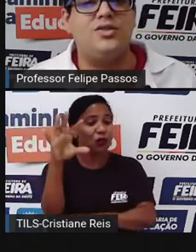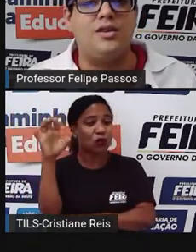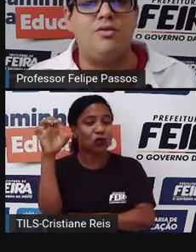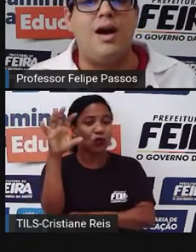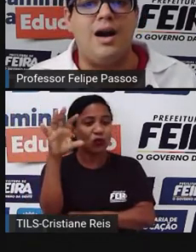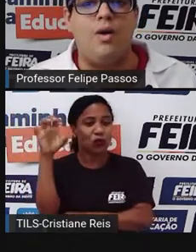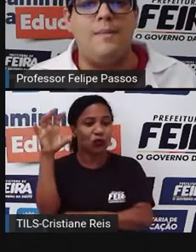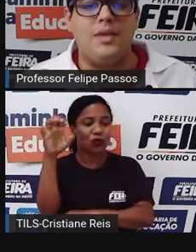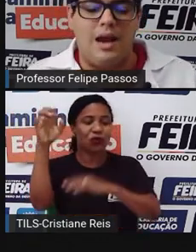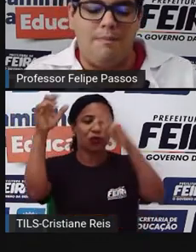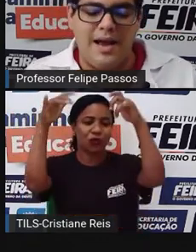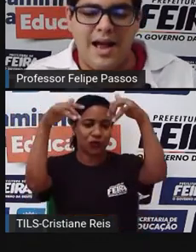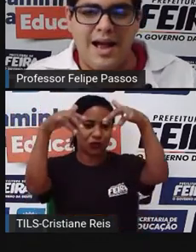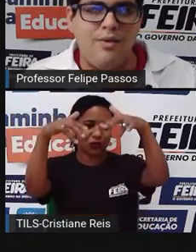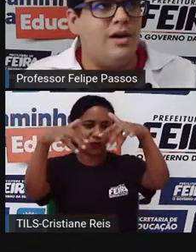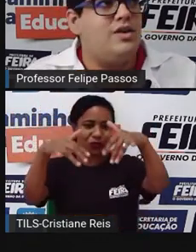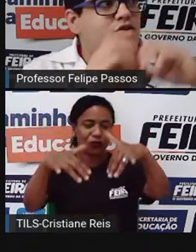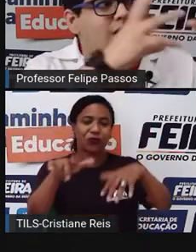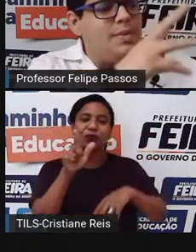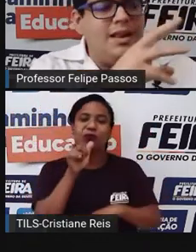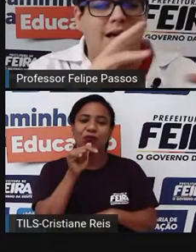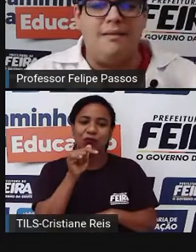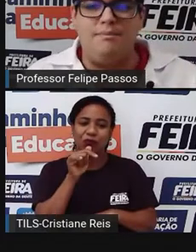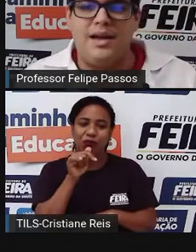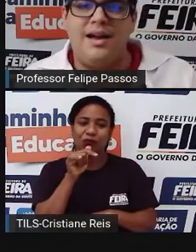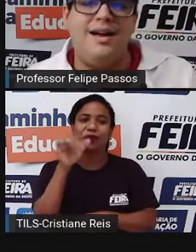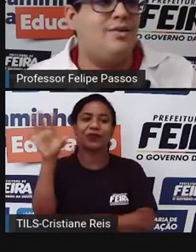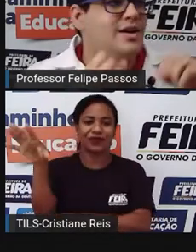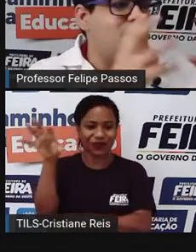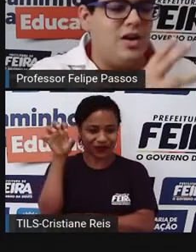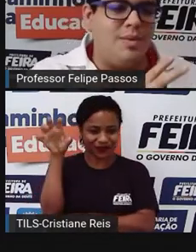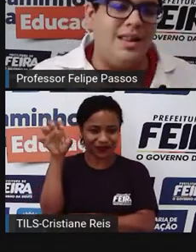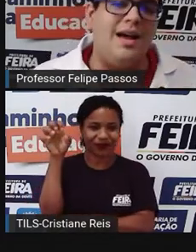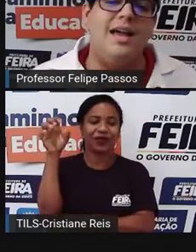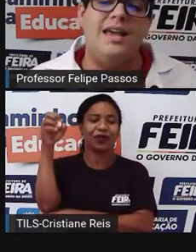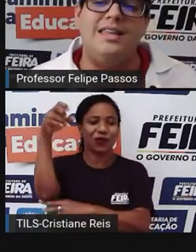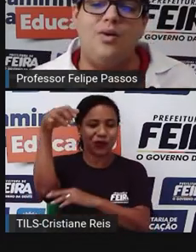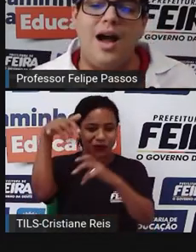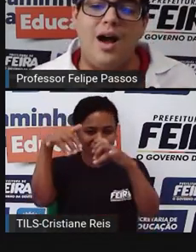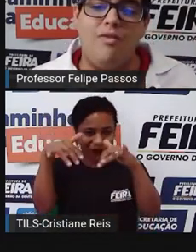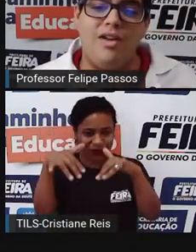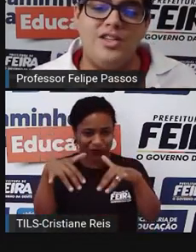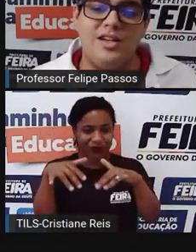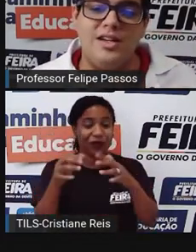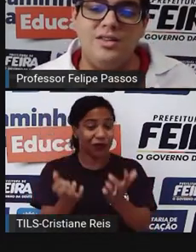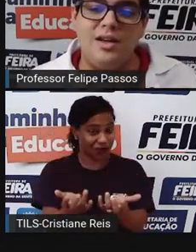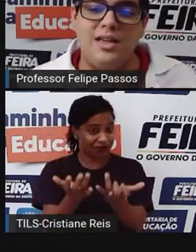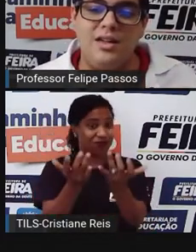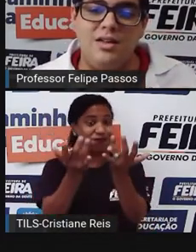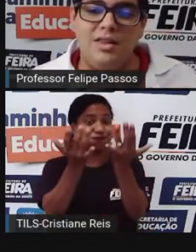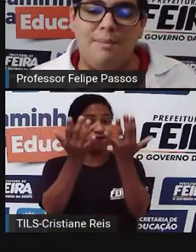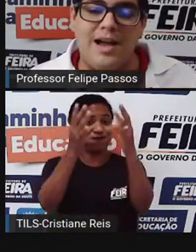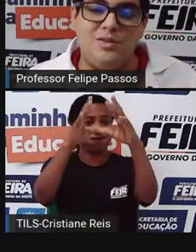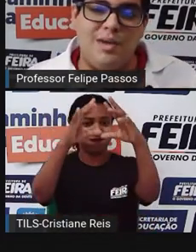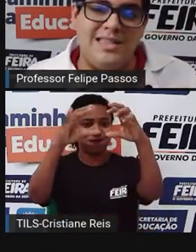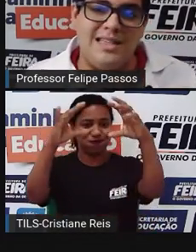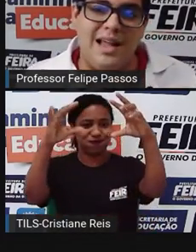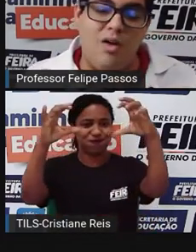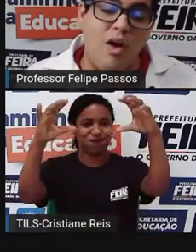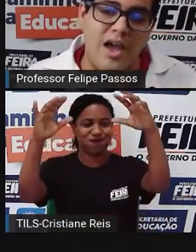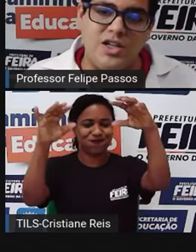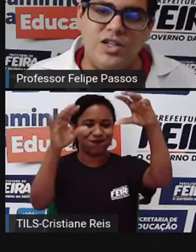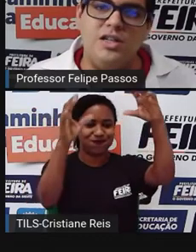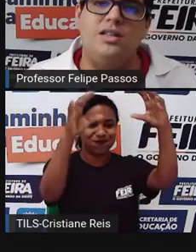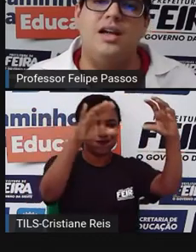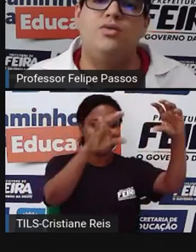fazendo isso, só que com água. Ela pega a água e joga para lá. Pega a água e joga para lá. Então, a água vai chegando aqui na parte mais